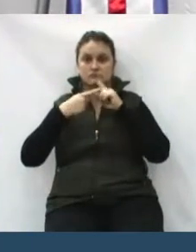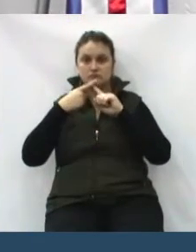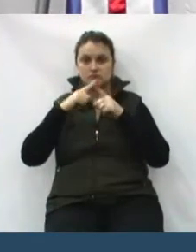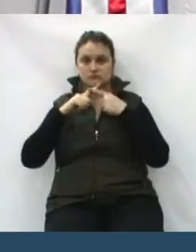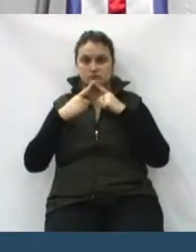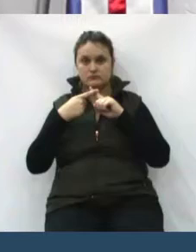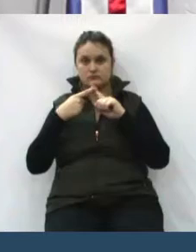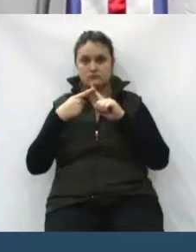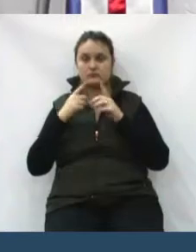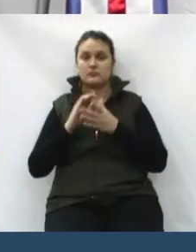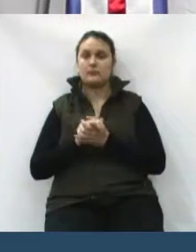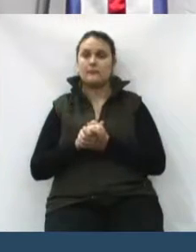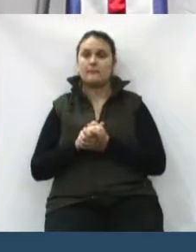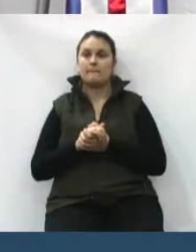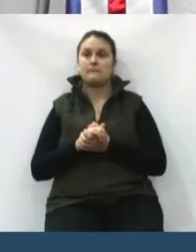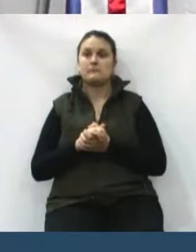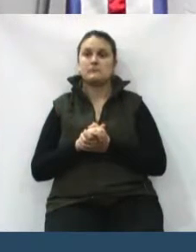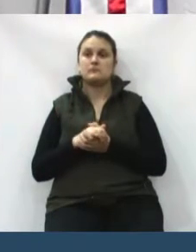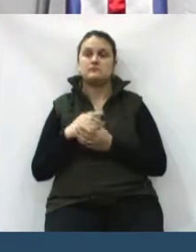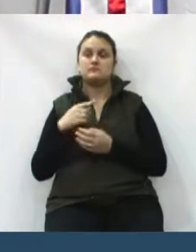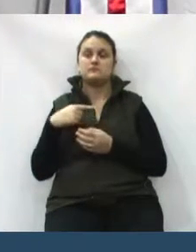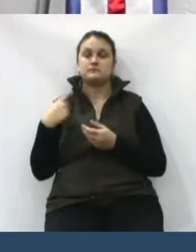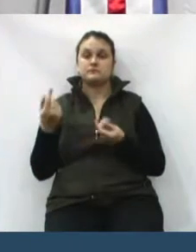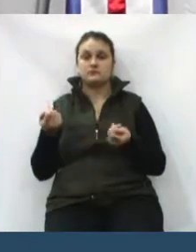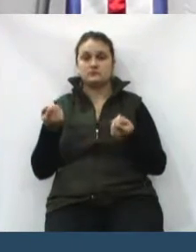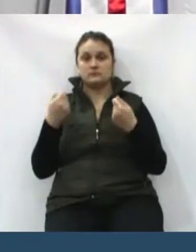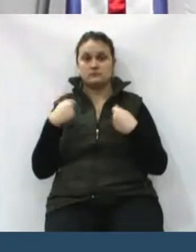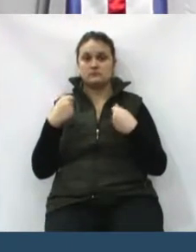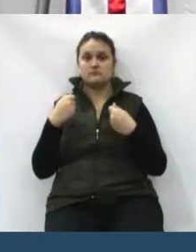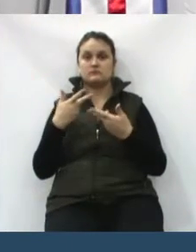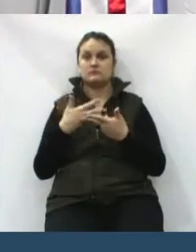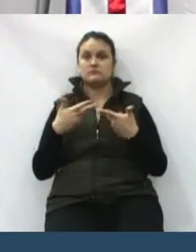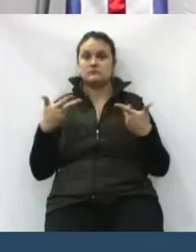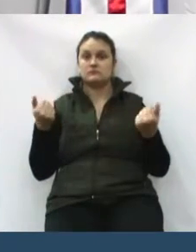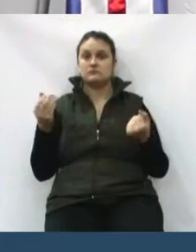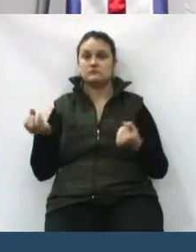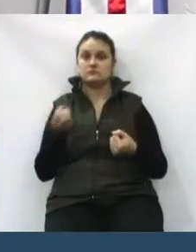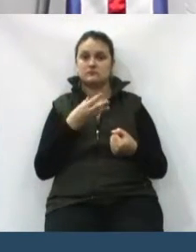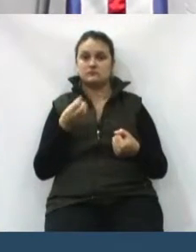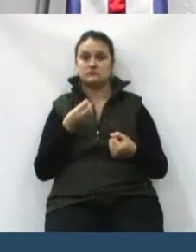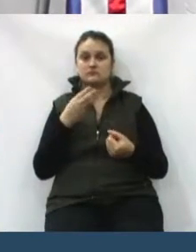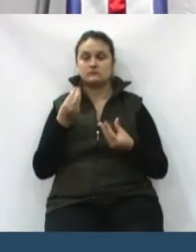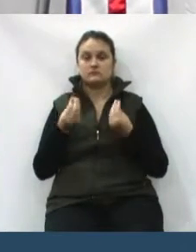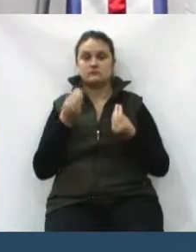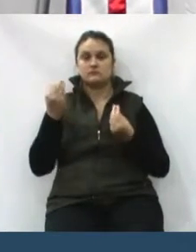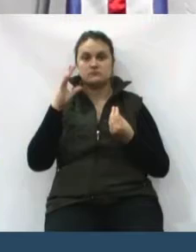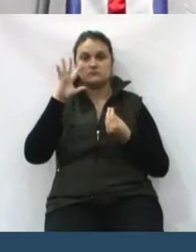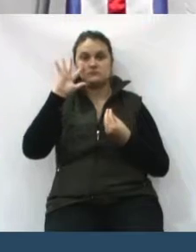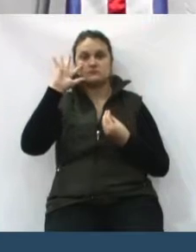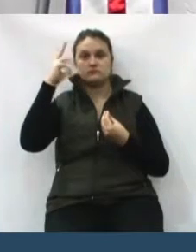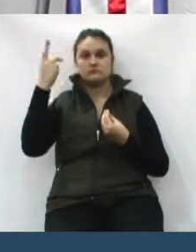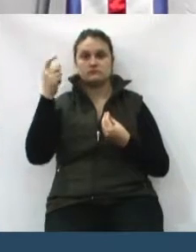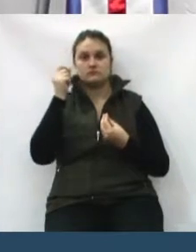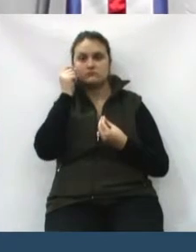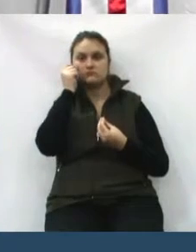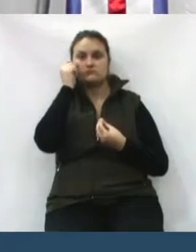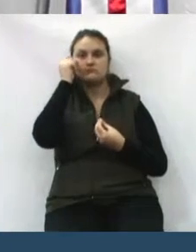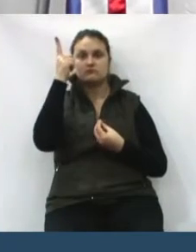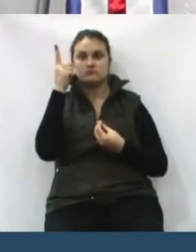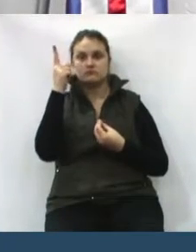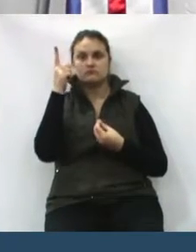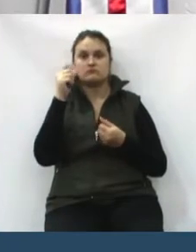nos trariam alguma solução, alguma ideia